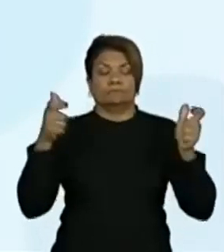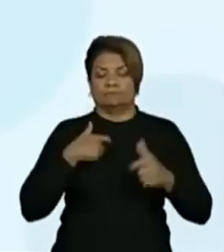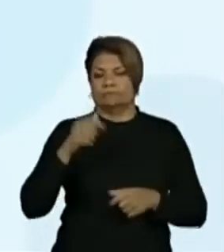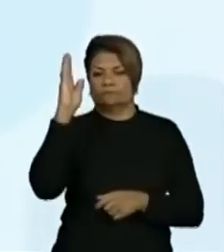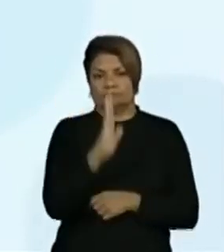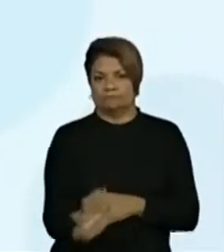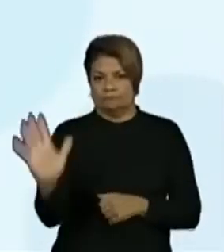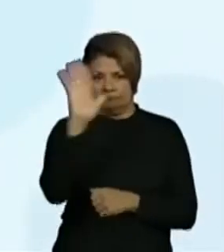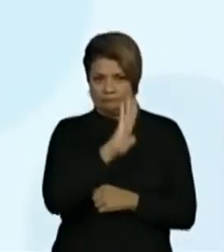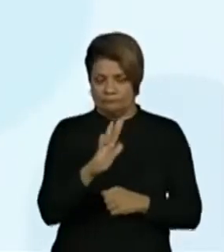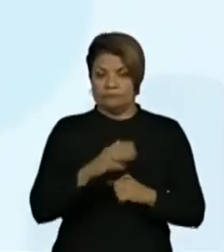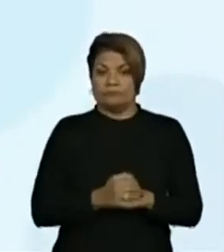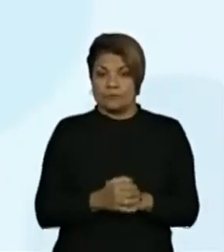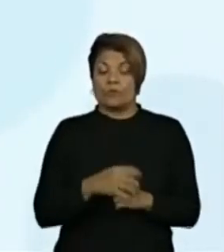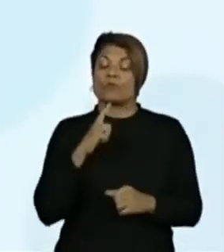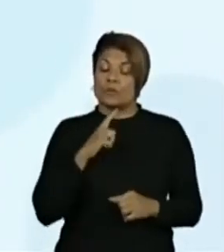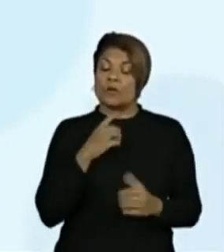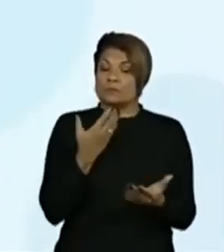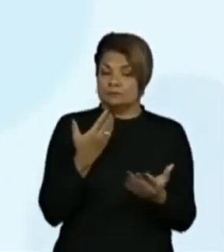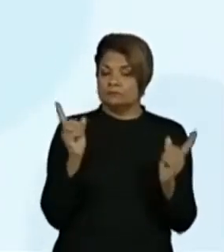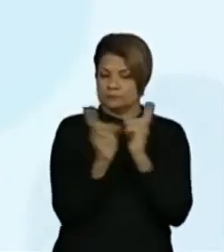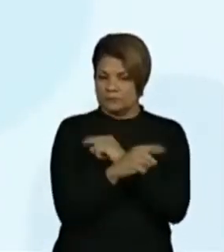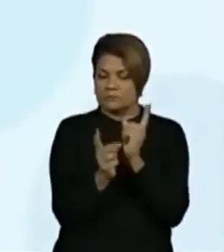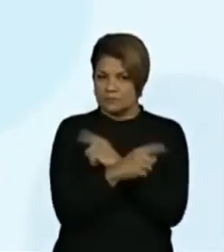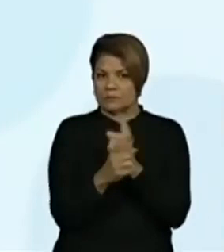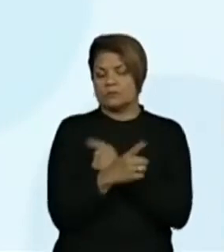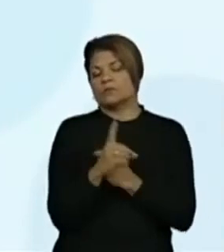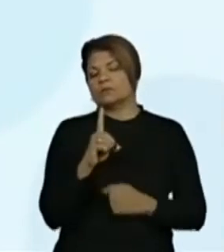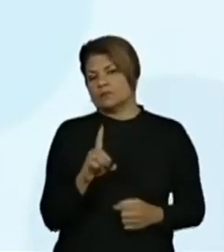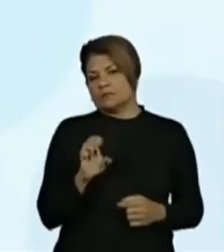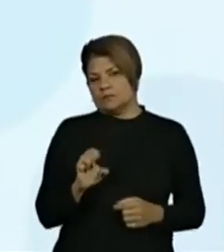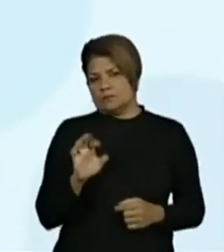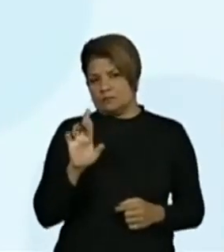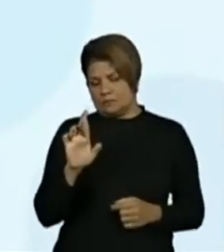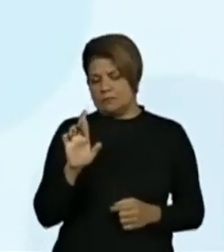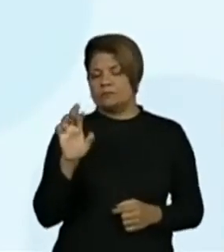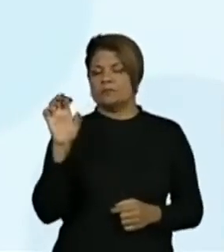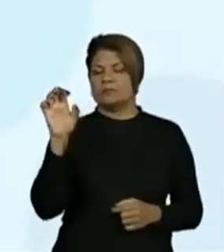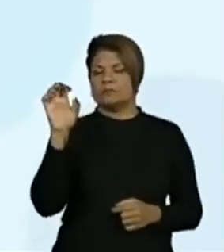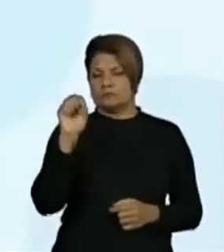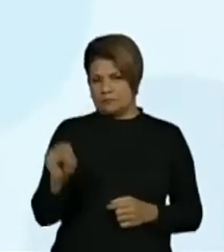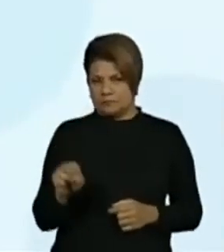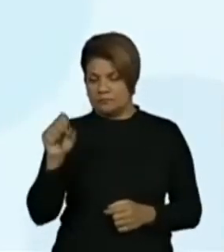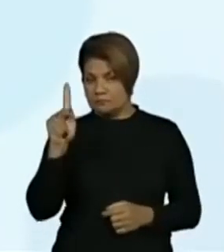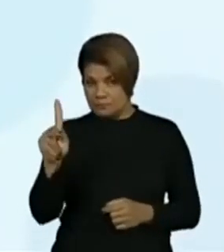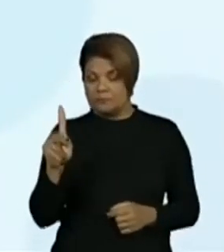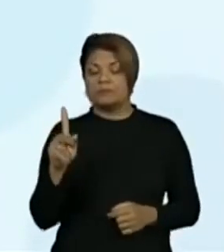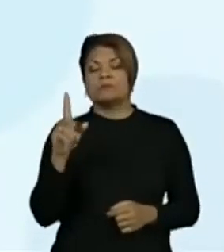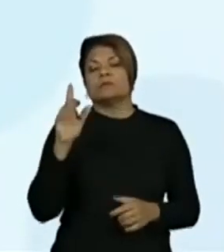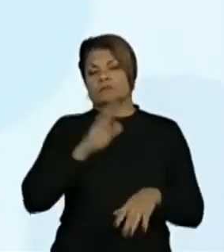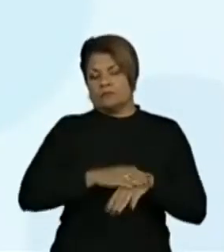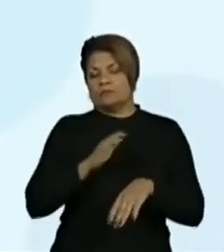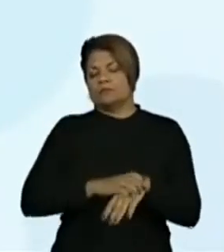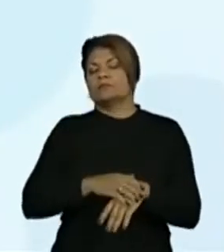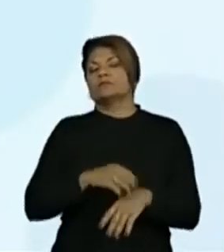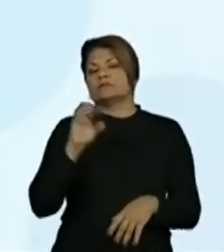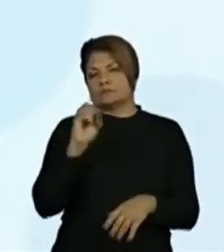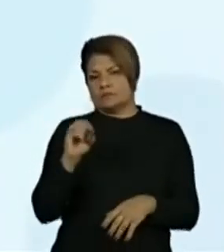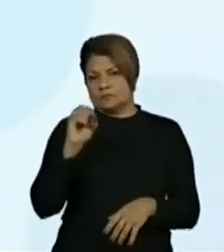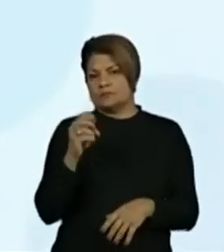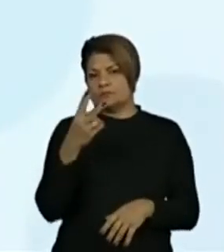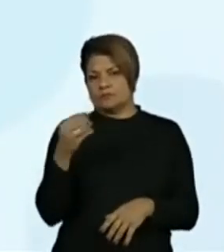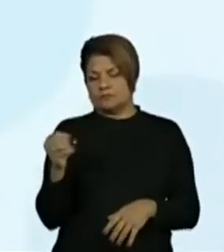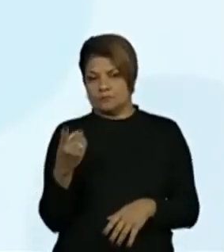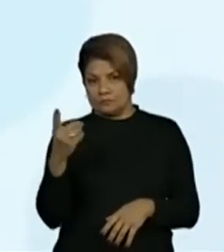Departamento de Estradas de Rodagem, DRSP, realizado em outubro de 2015, São Paulo